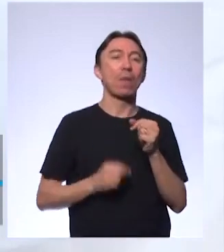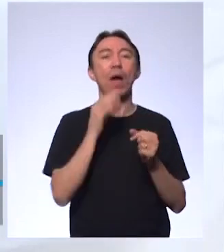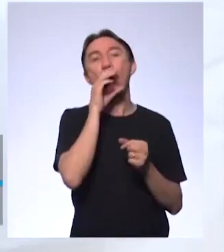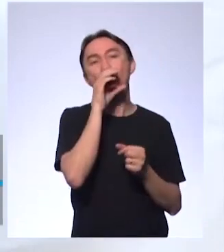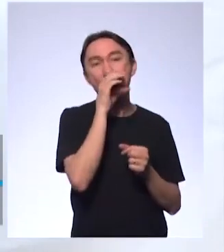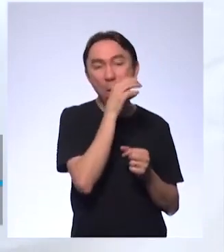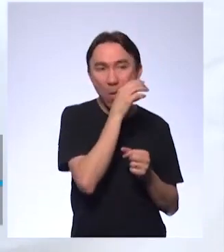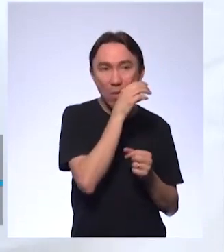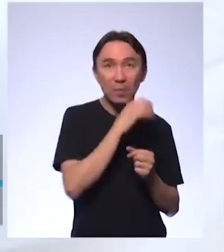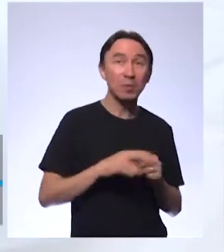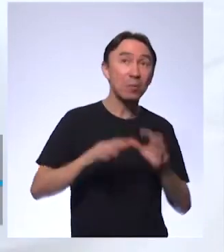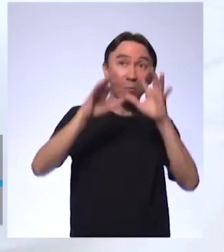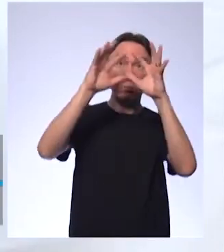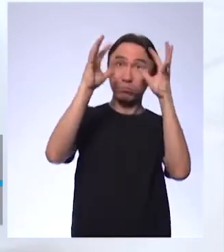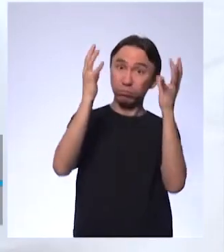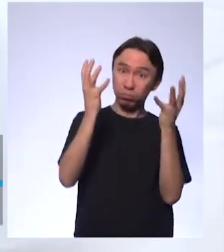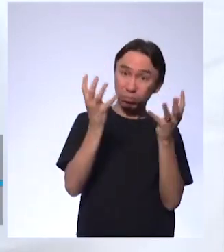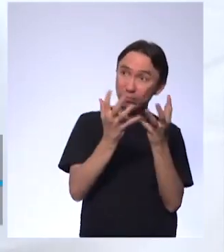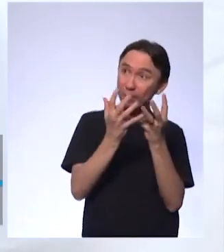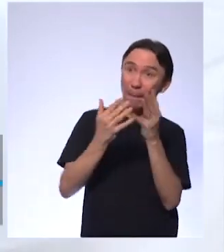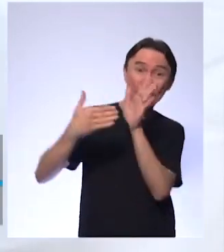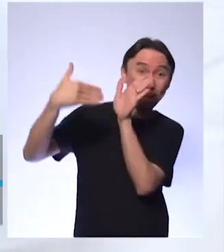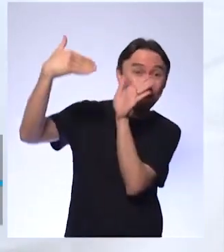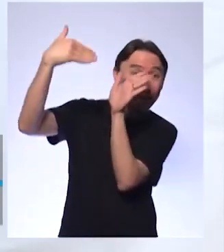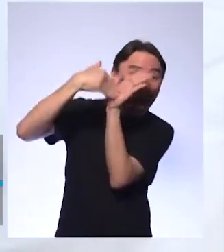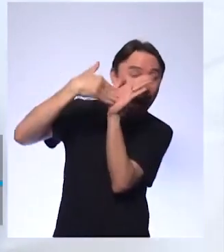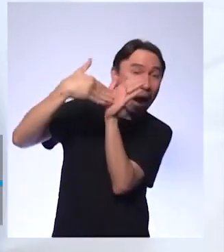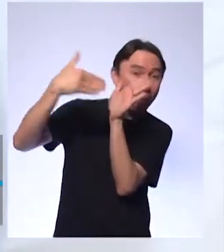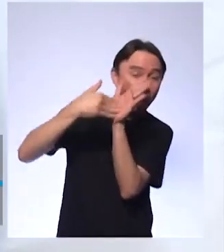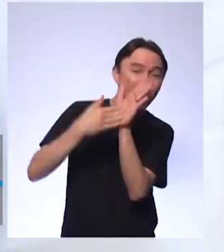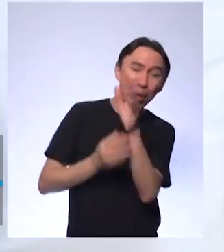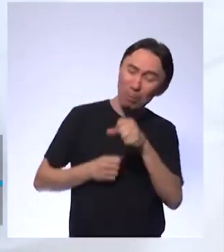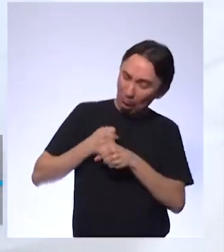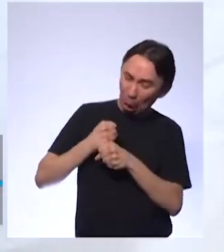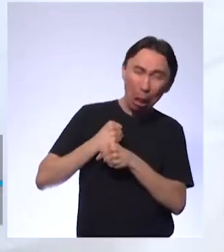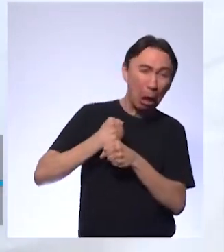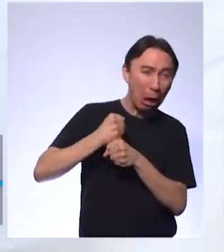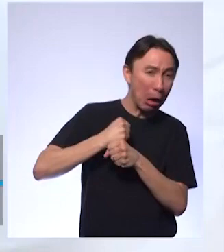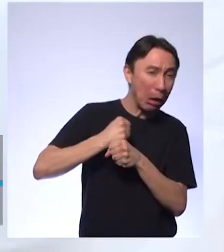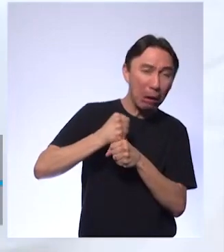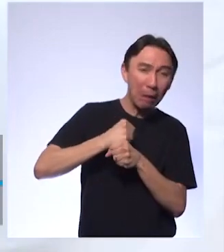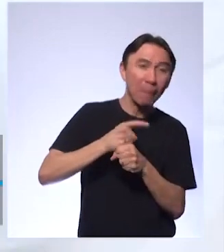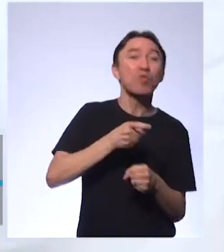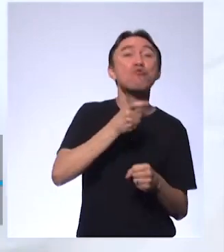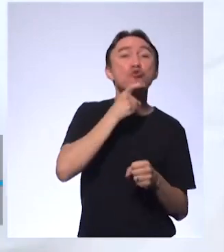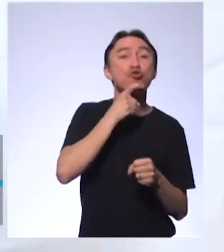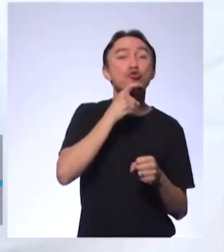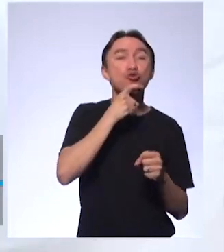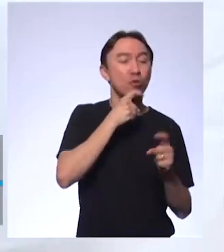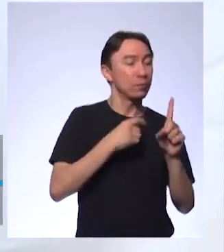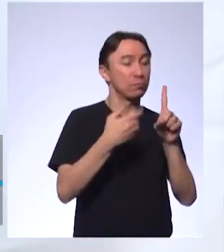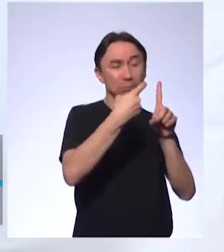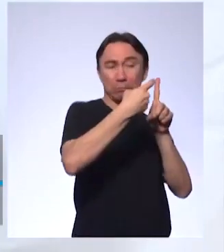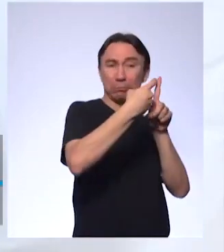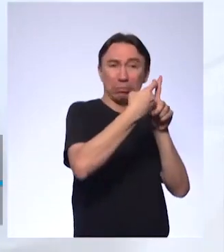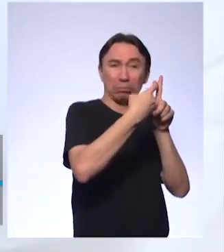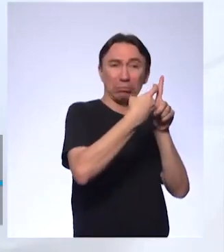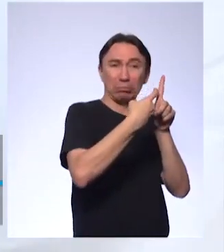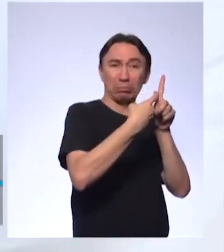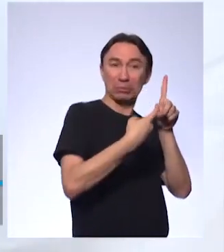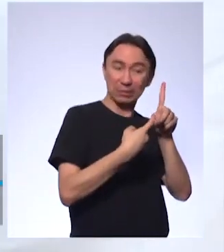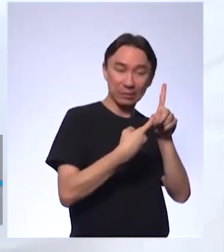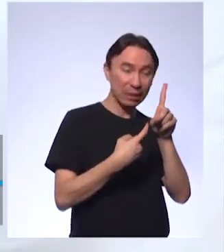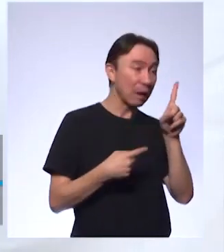centenas de anos, a temperatura cai. E sem temperatura, os répteis não sobrevivem. Por que a gente tem aí alguns